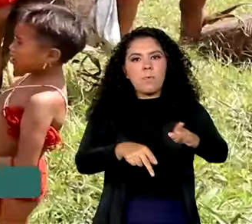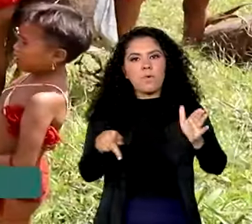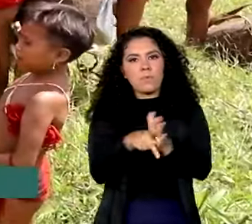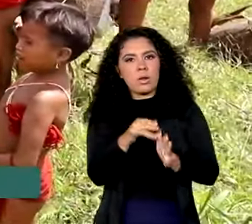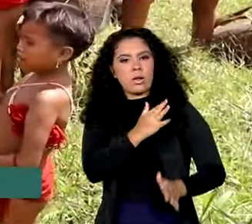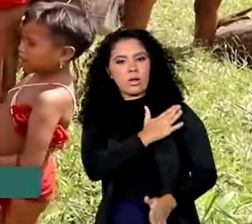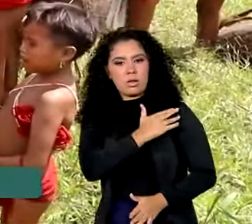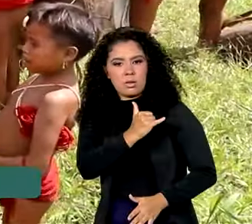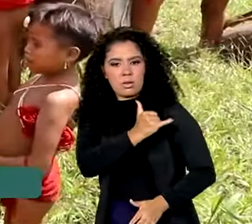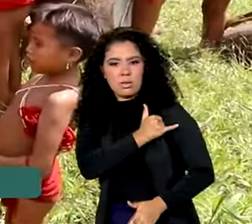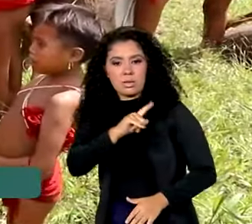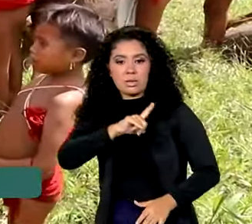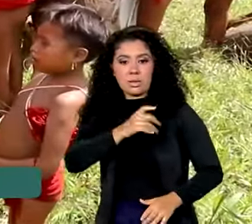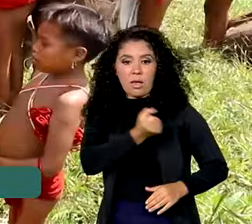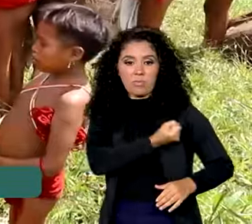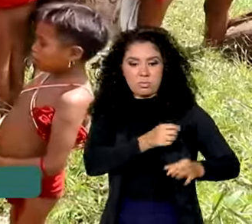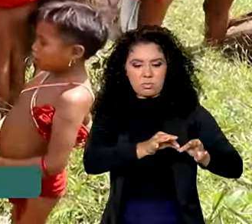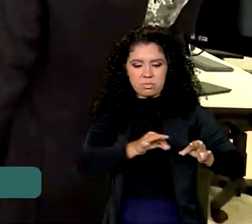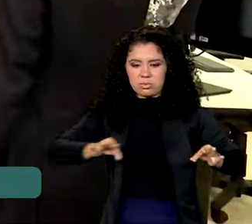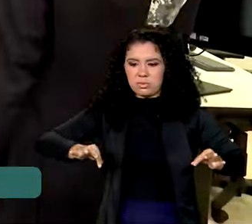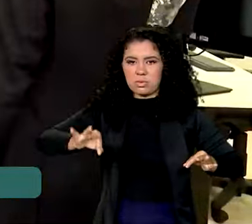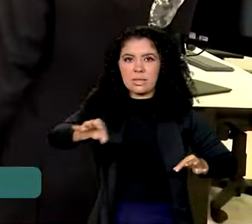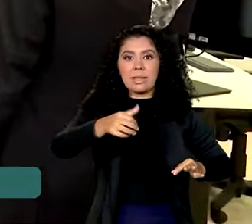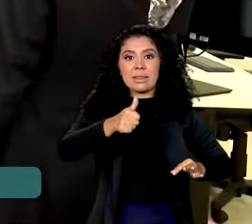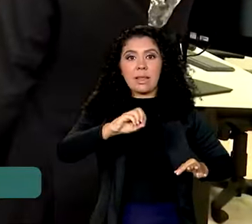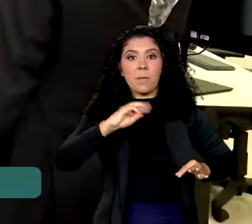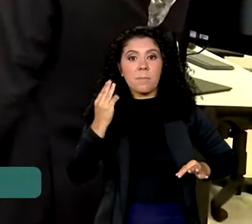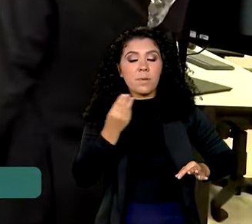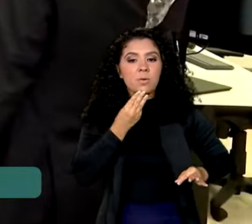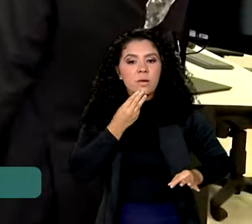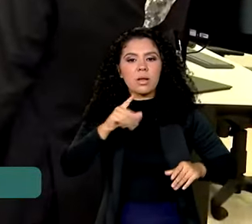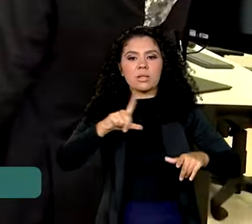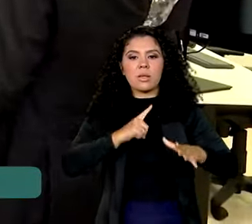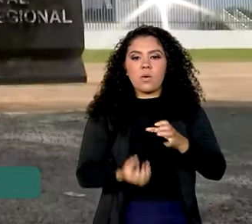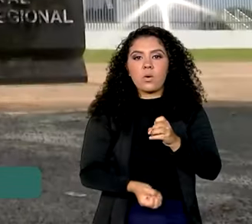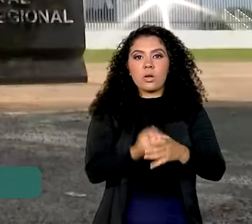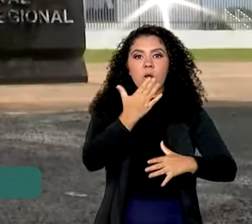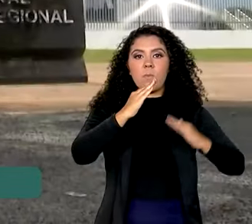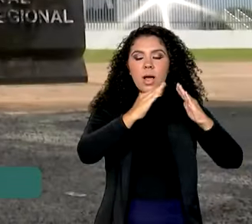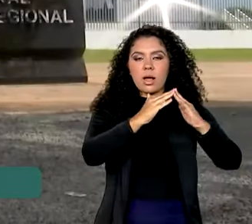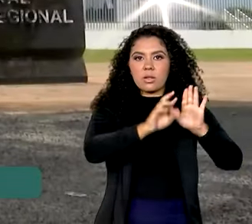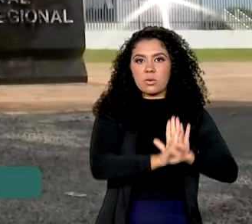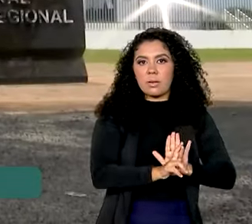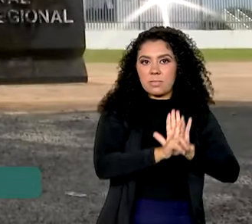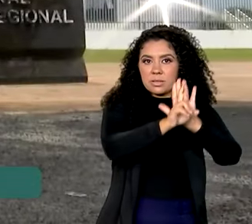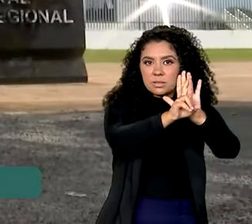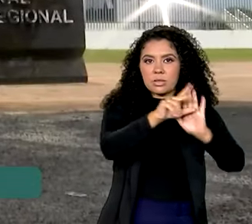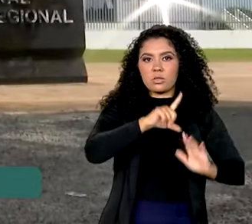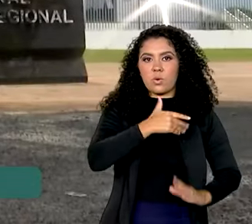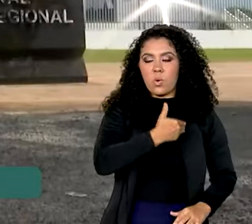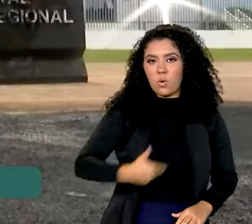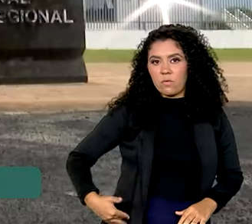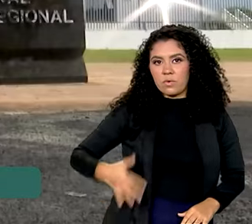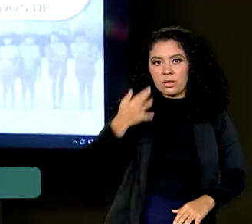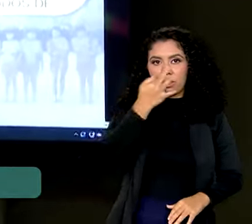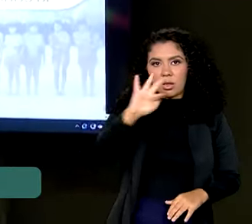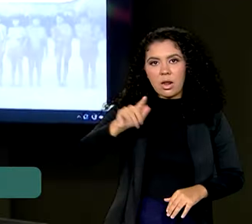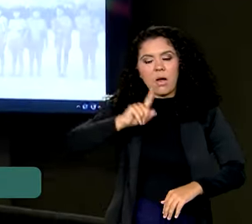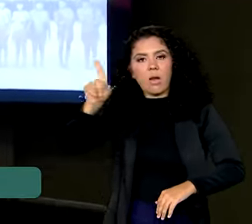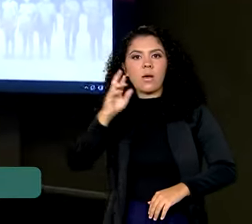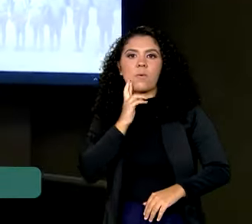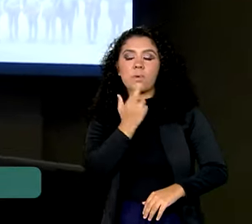hectares e 322 aldeias, foi montada uma casa com representantes do governo federal em Roraima.